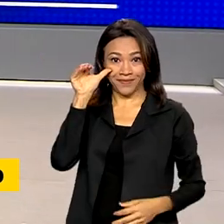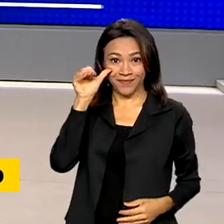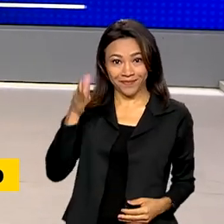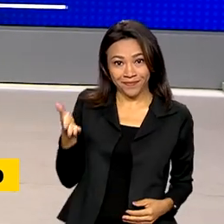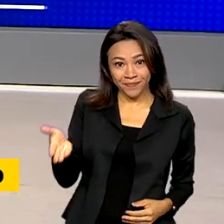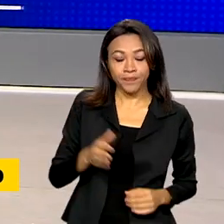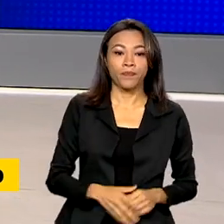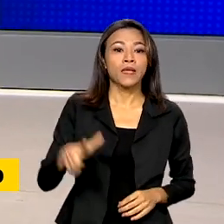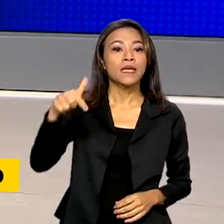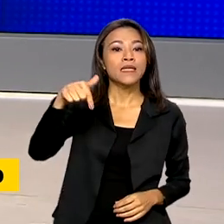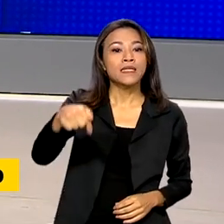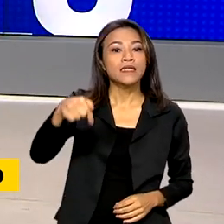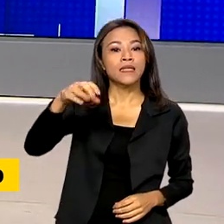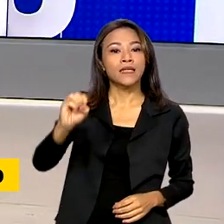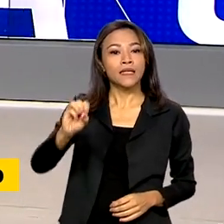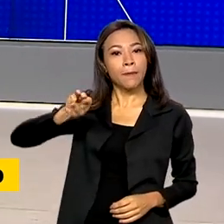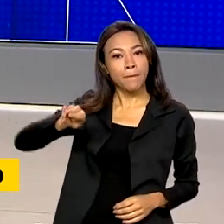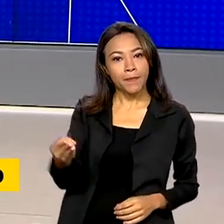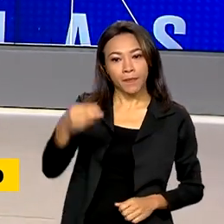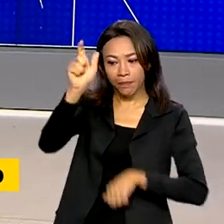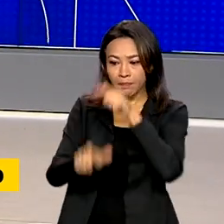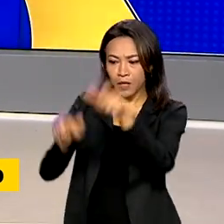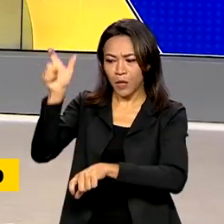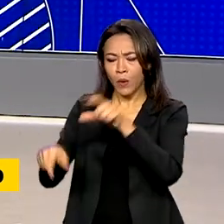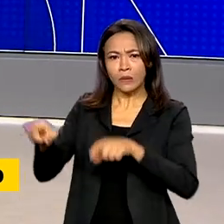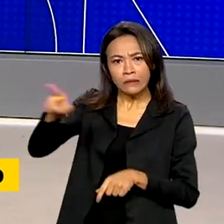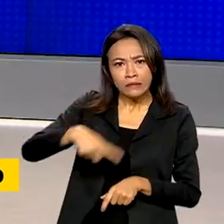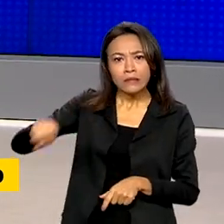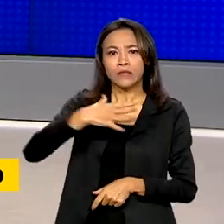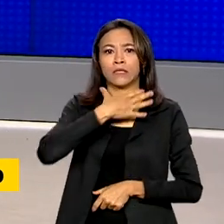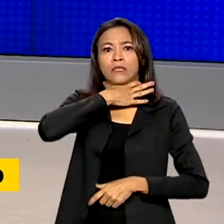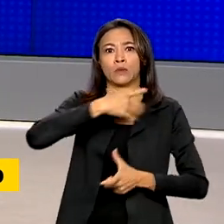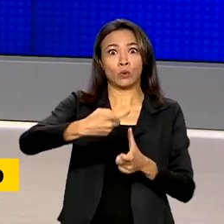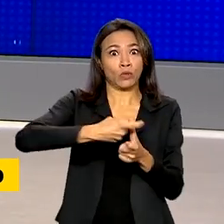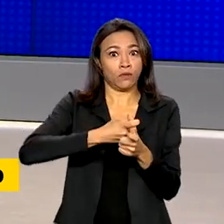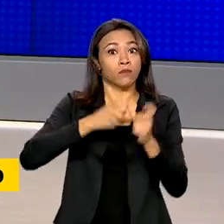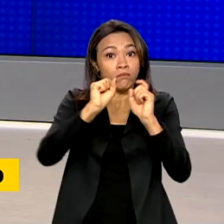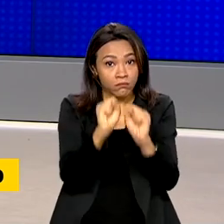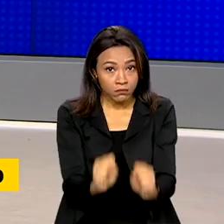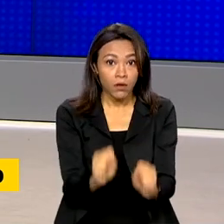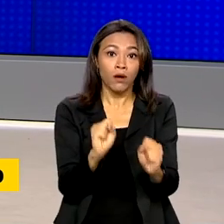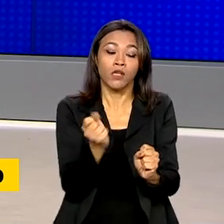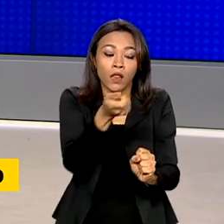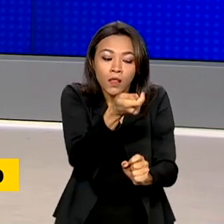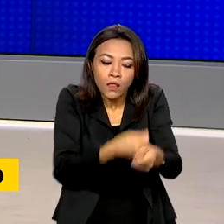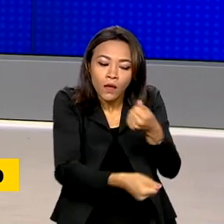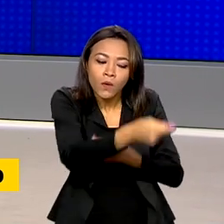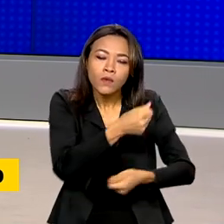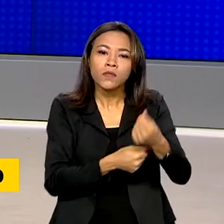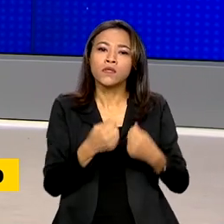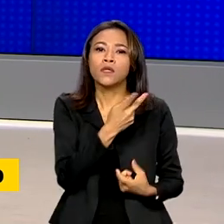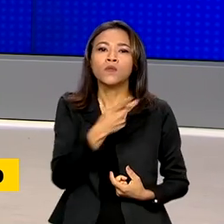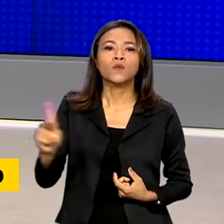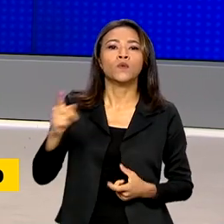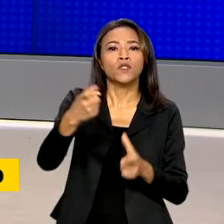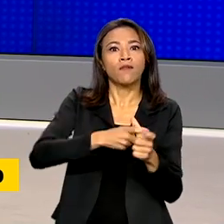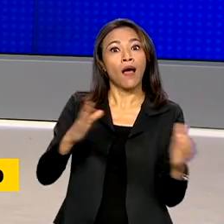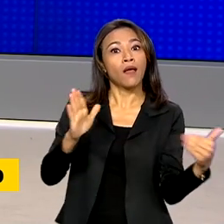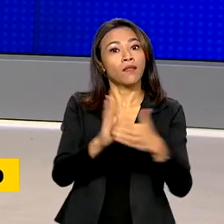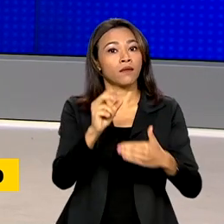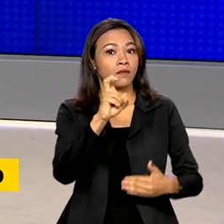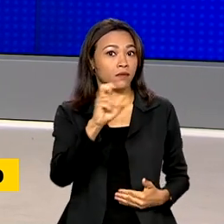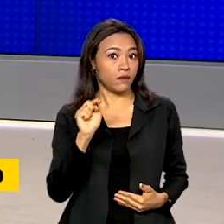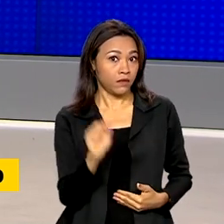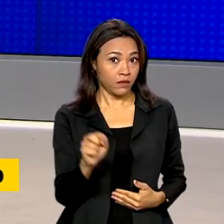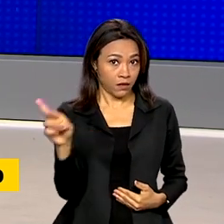70 milhões de brasileiros que estão inadimplentes poderão renegociar dívidas de até 5 mil reais. É o programa